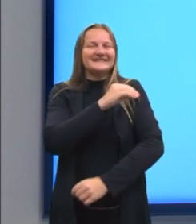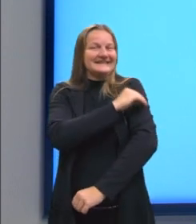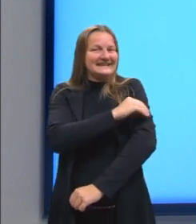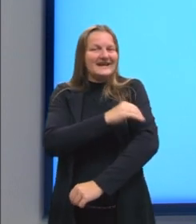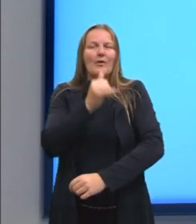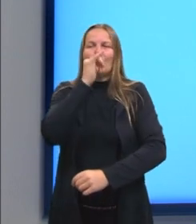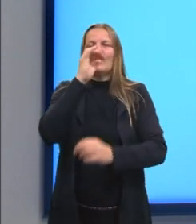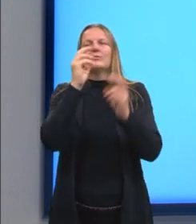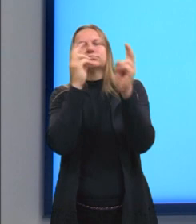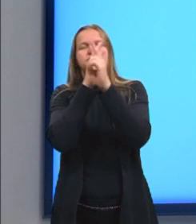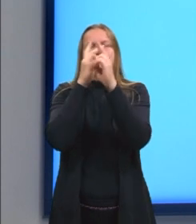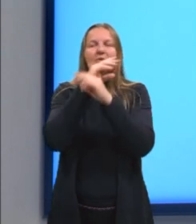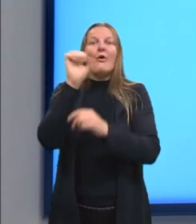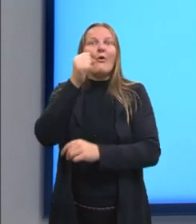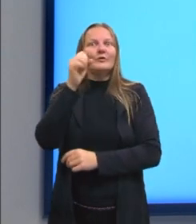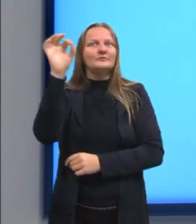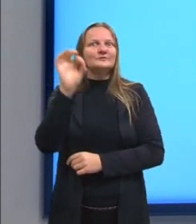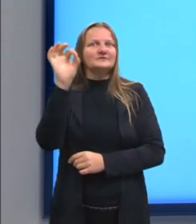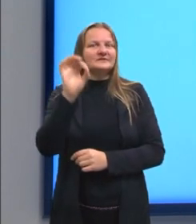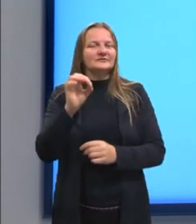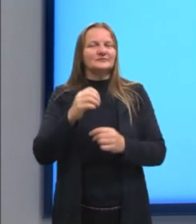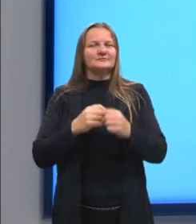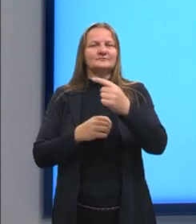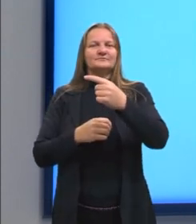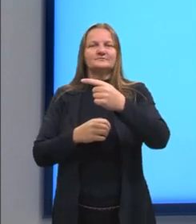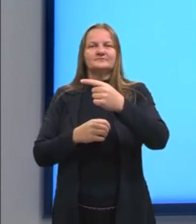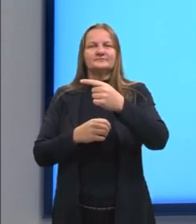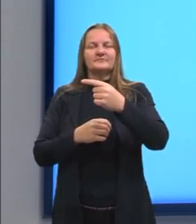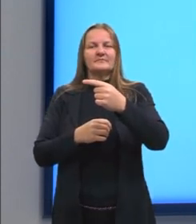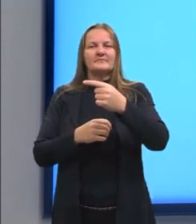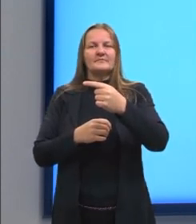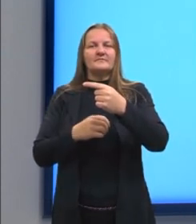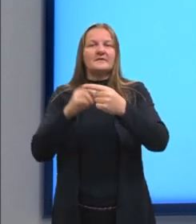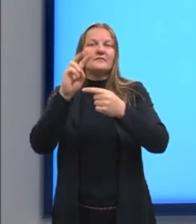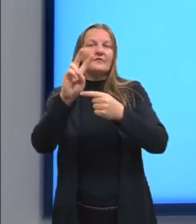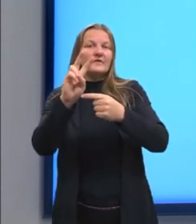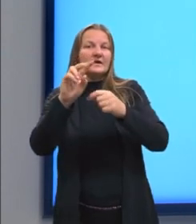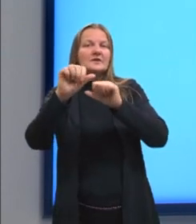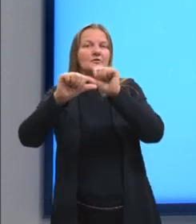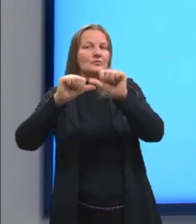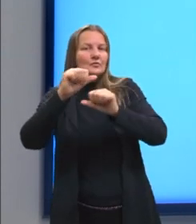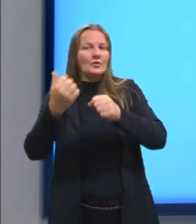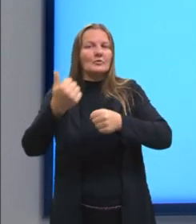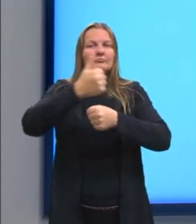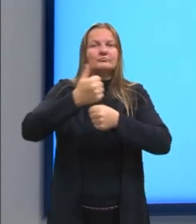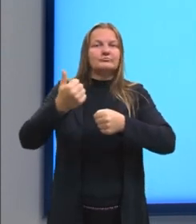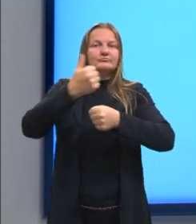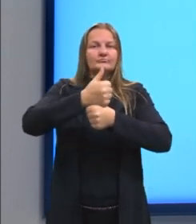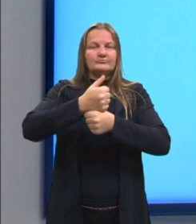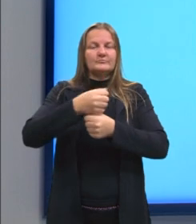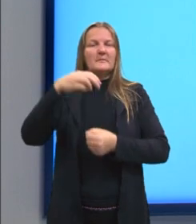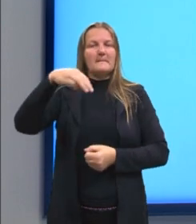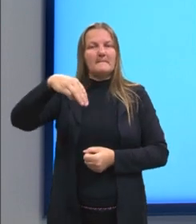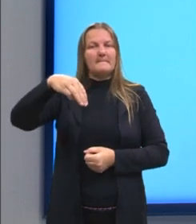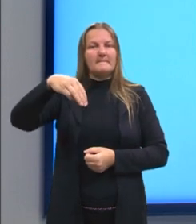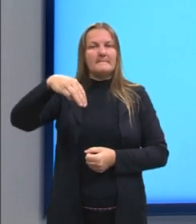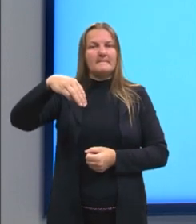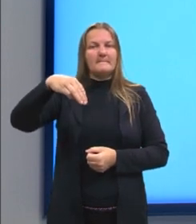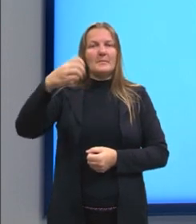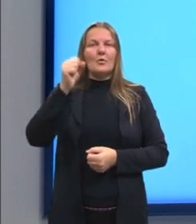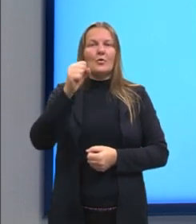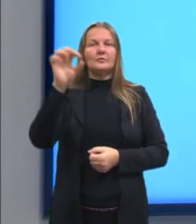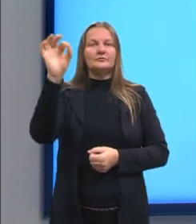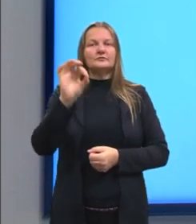sei que o volume é 8% de M. Então, onde nós tínhamos V, nós vamos substituir e vamos colocar 8